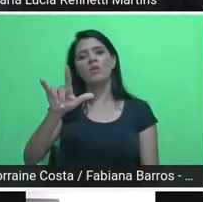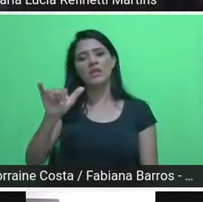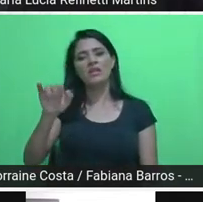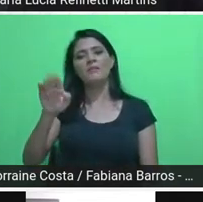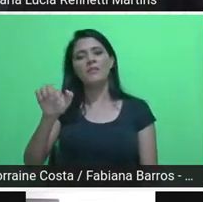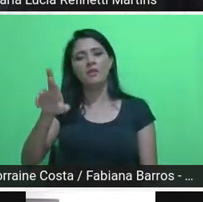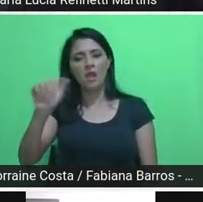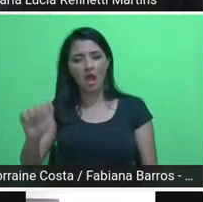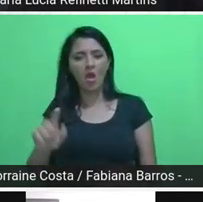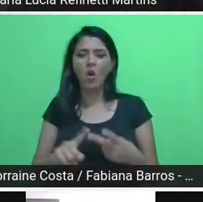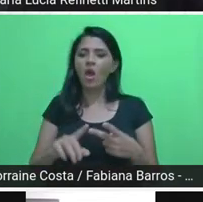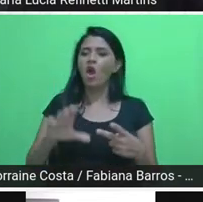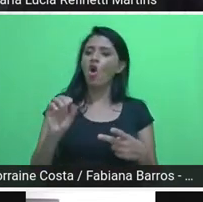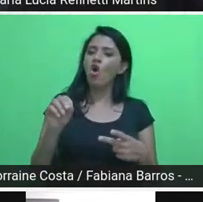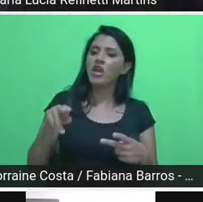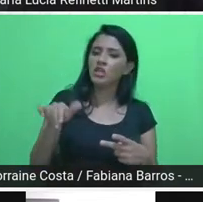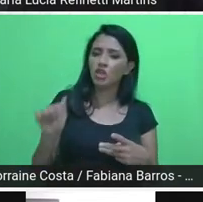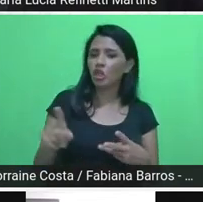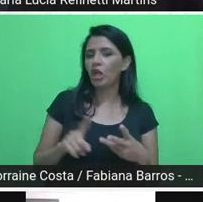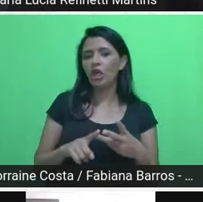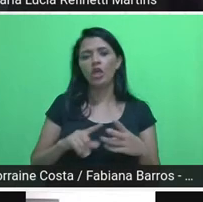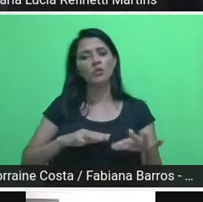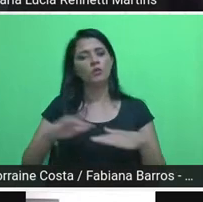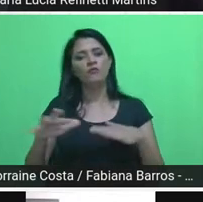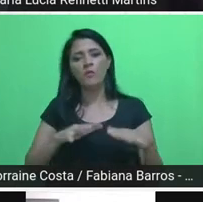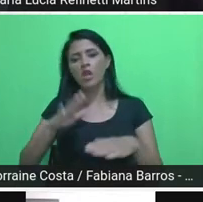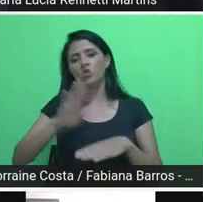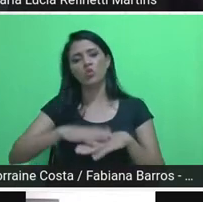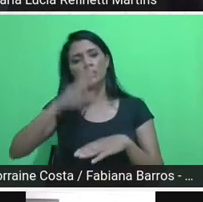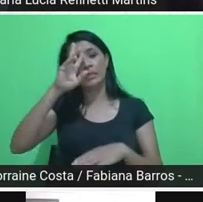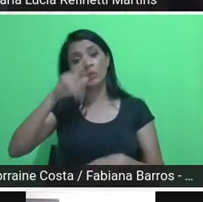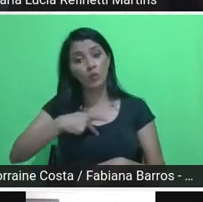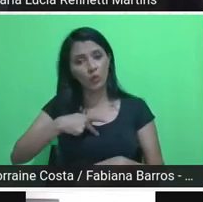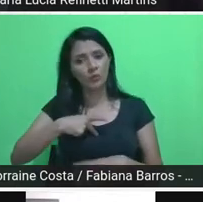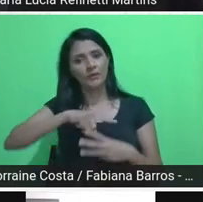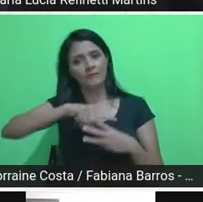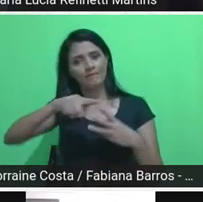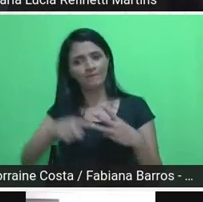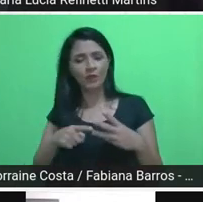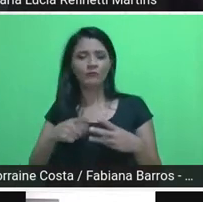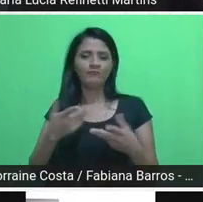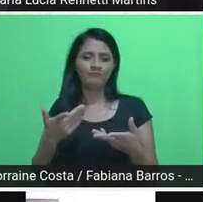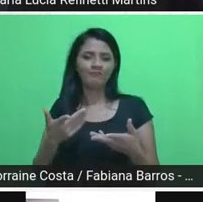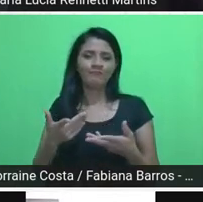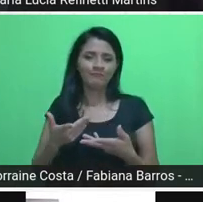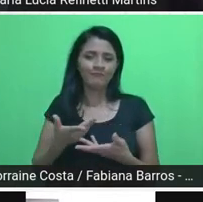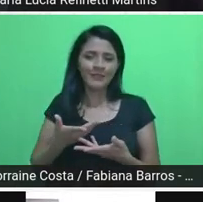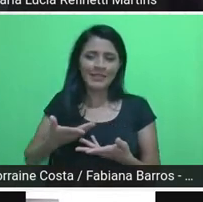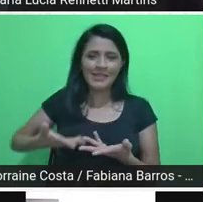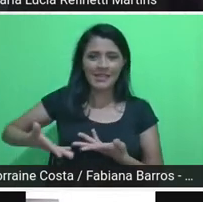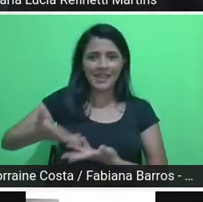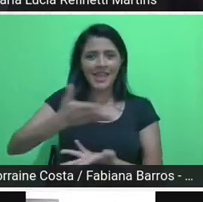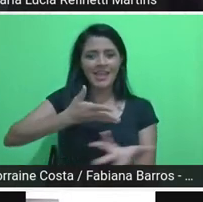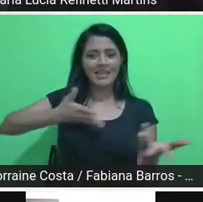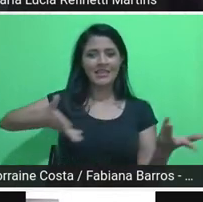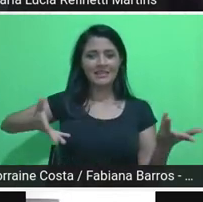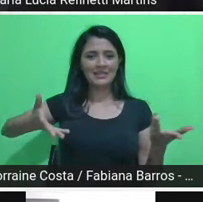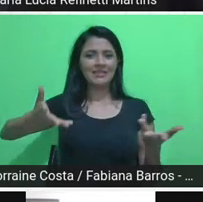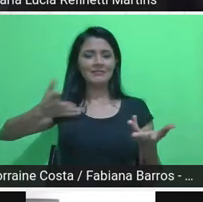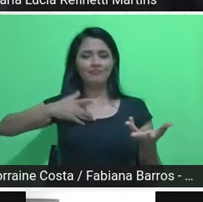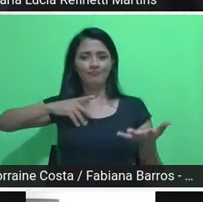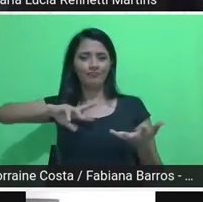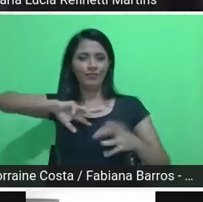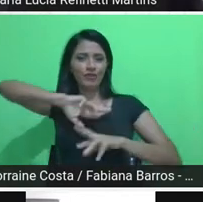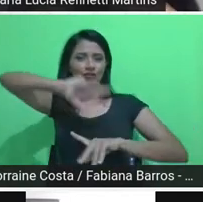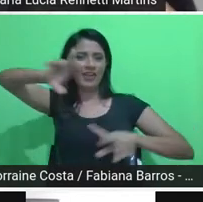autônomos? Então, entre esta gama de formatos, como